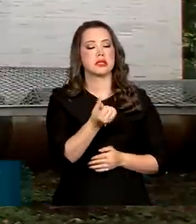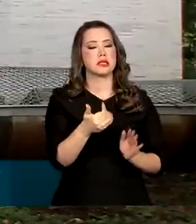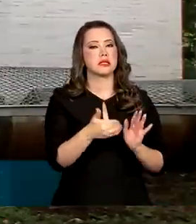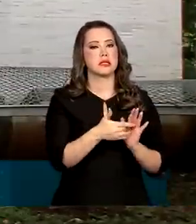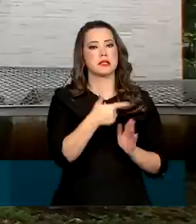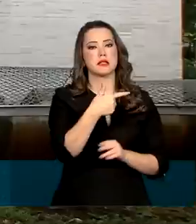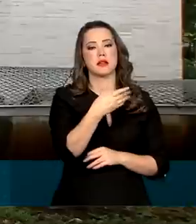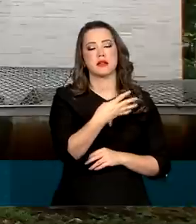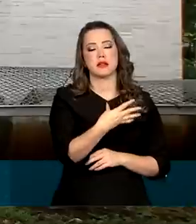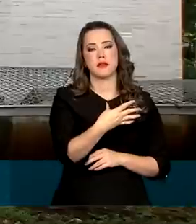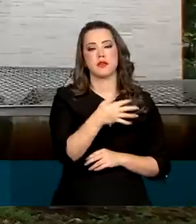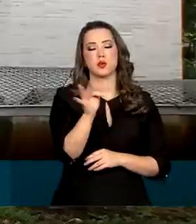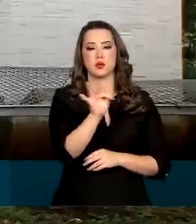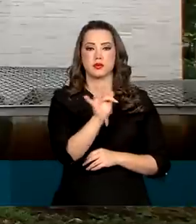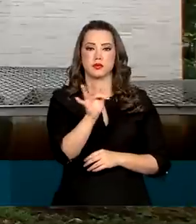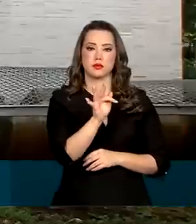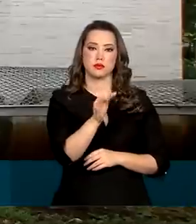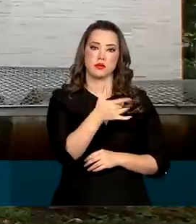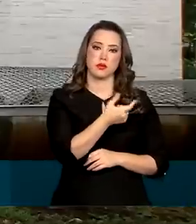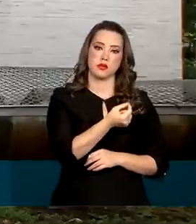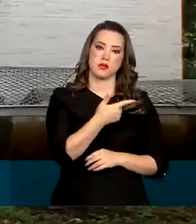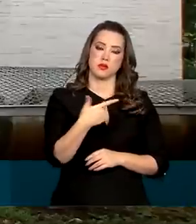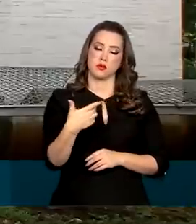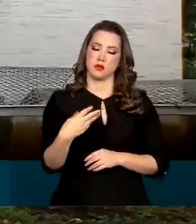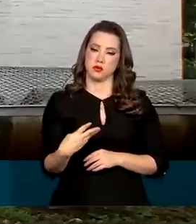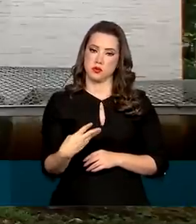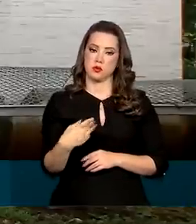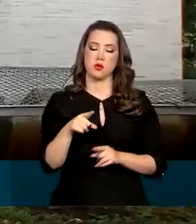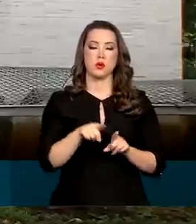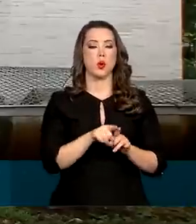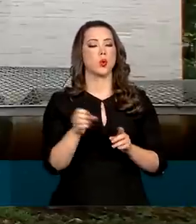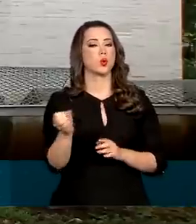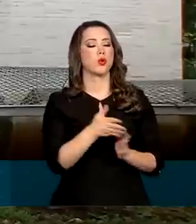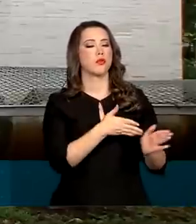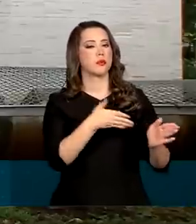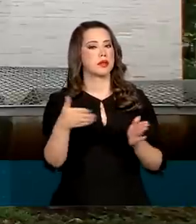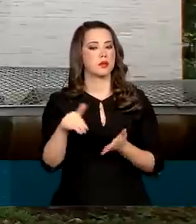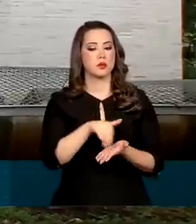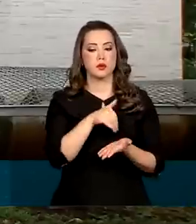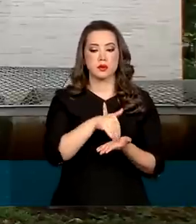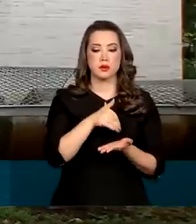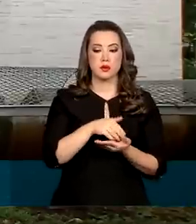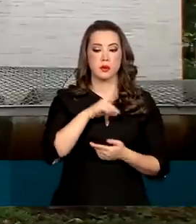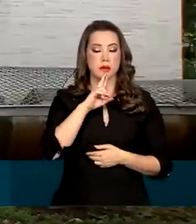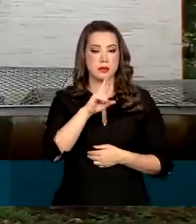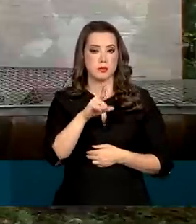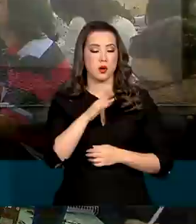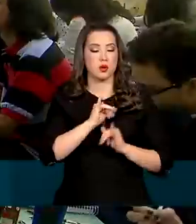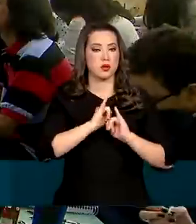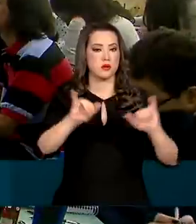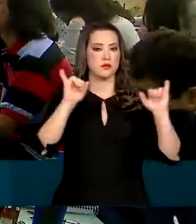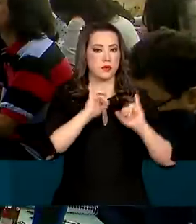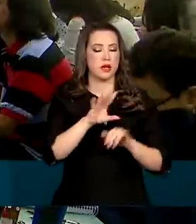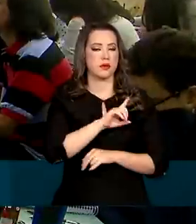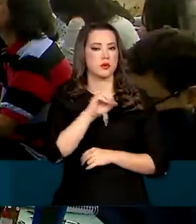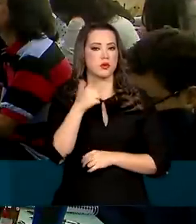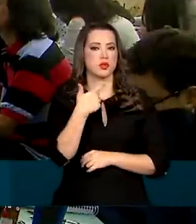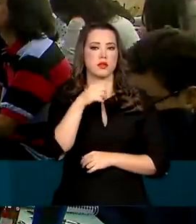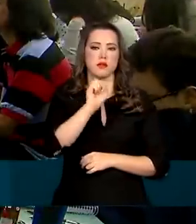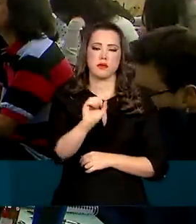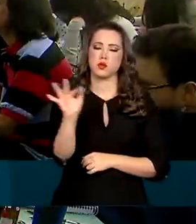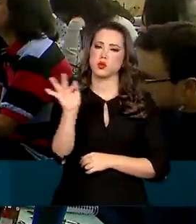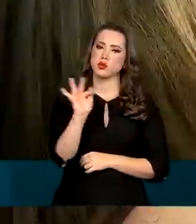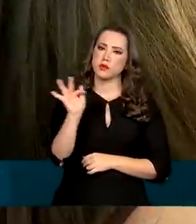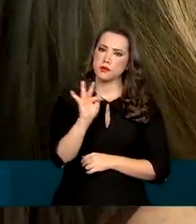24 de fevereiro de 2023. O novo prazo de inscrição. O resultado será divulgado já no dia 28 de